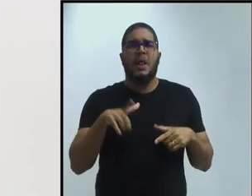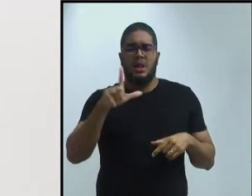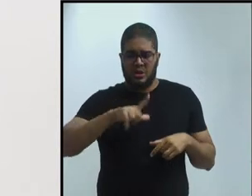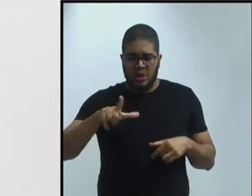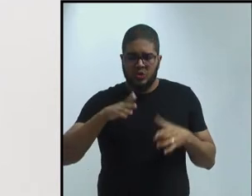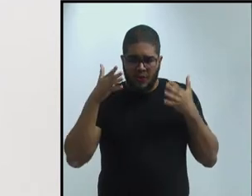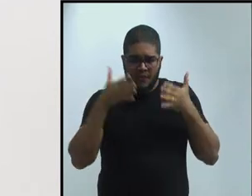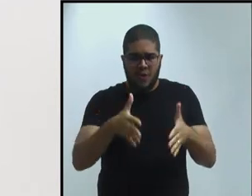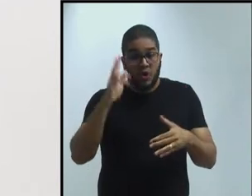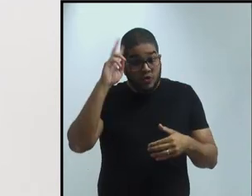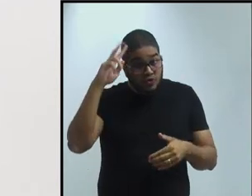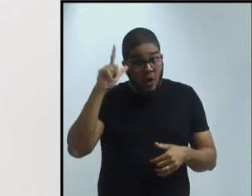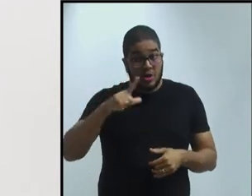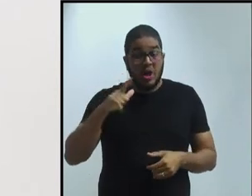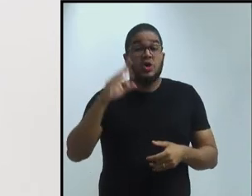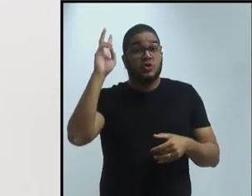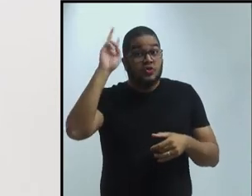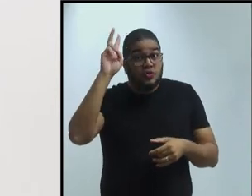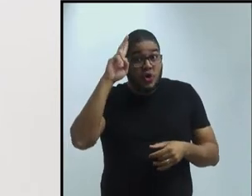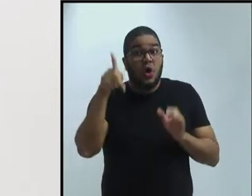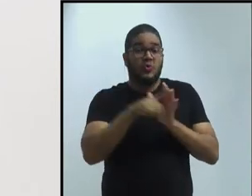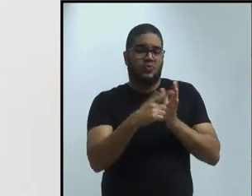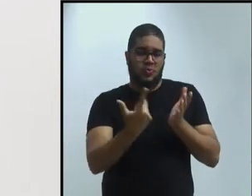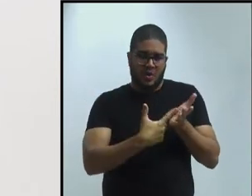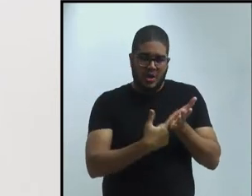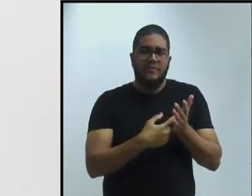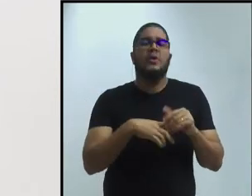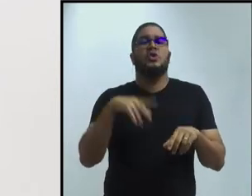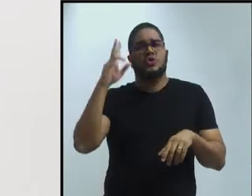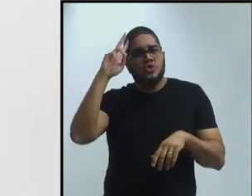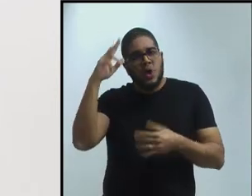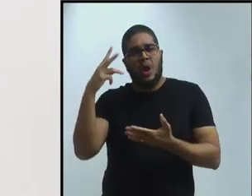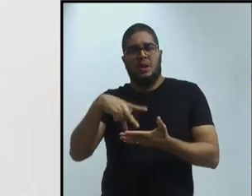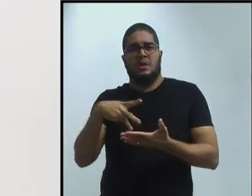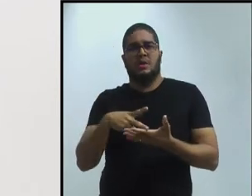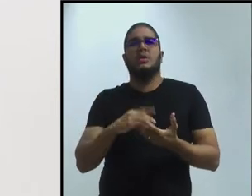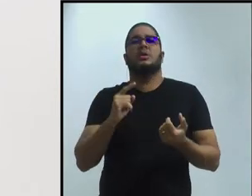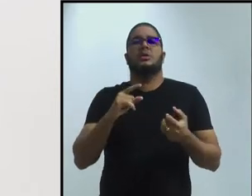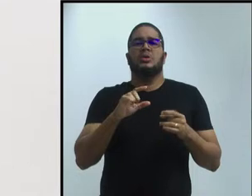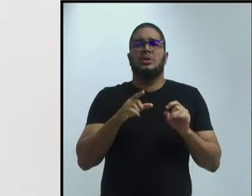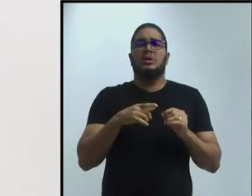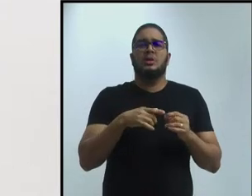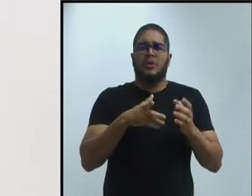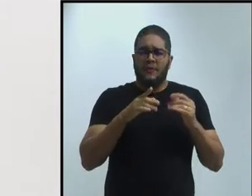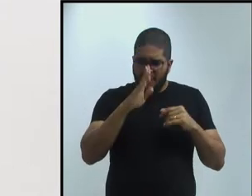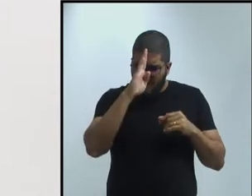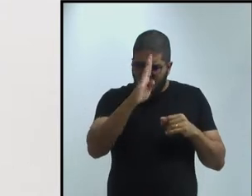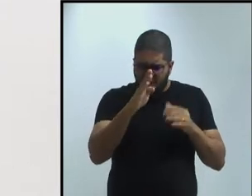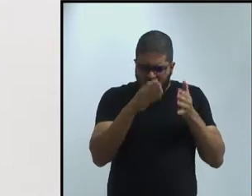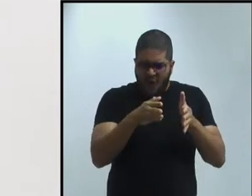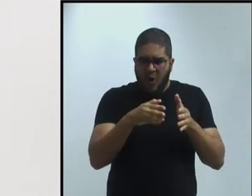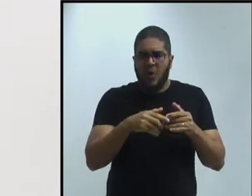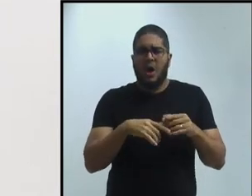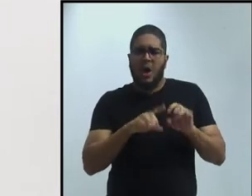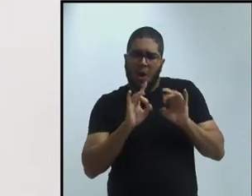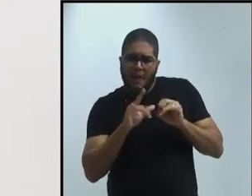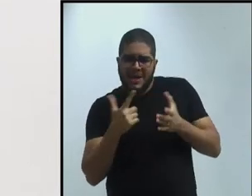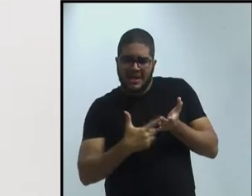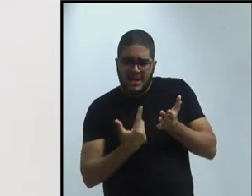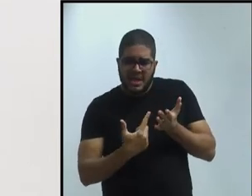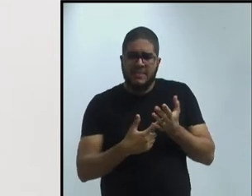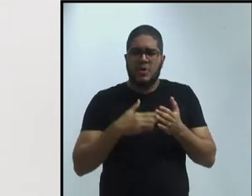literatura, história do livro da leitura, com destaque nos seguintes temas, comércio de livros, estudos do romance, crítica ao romance,